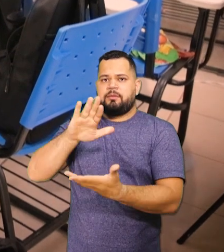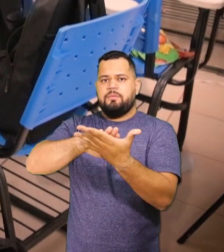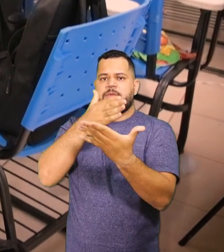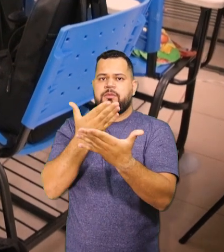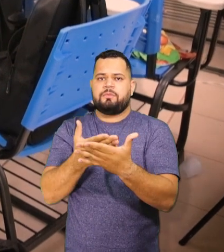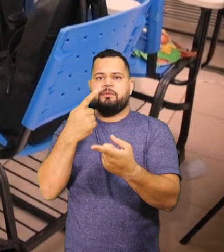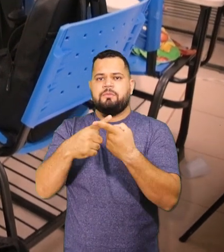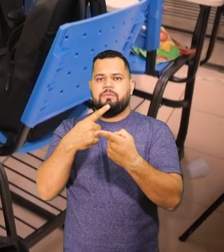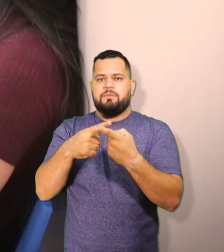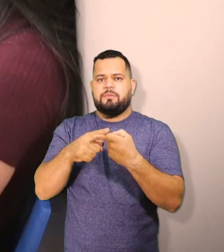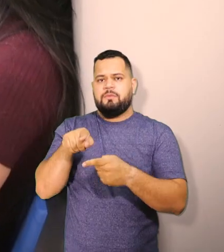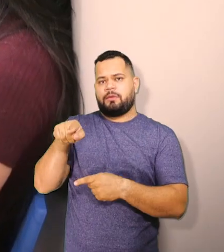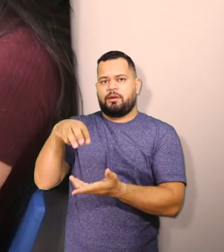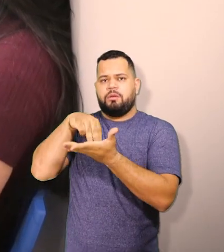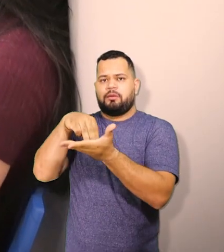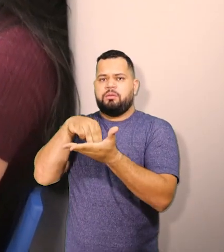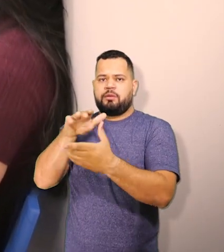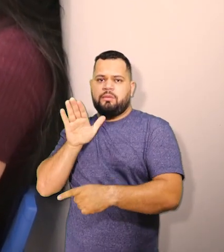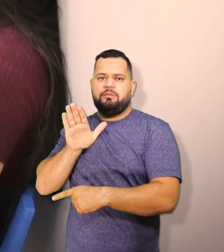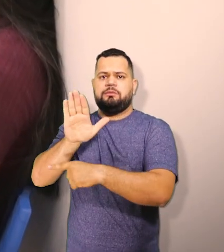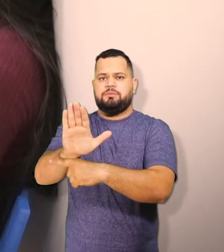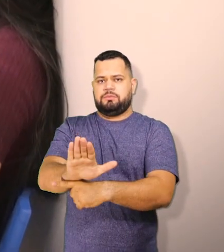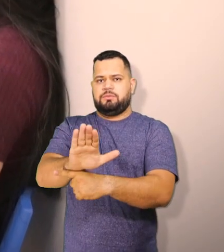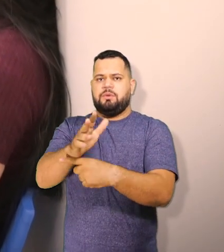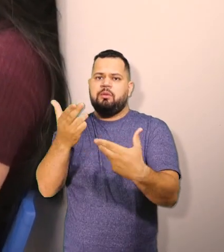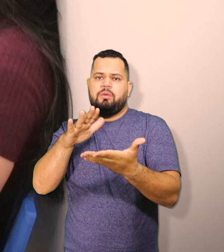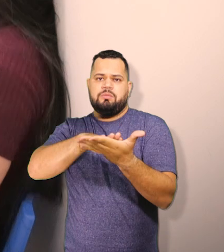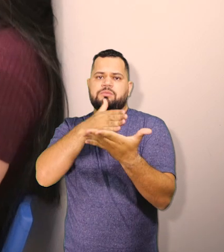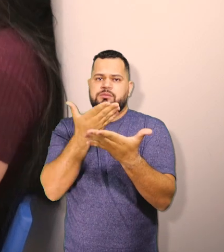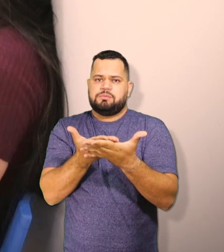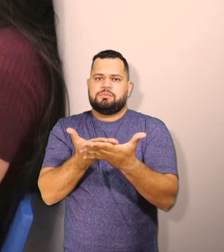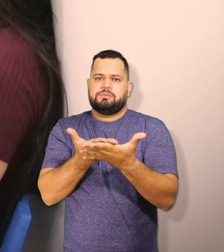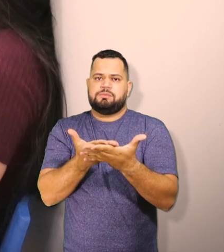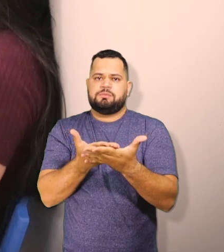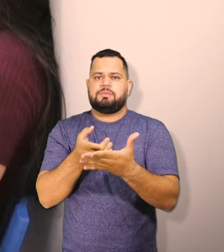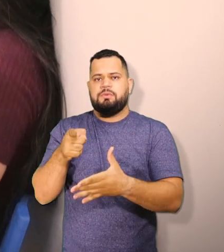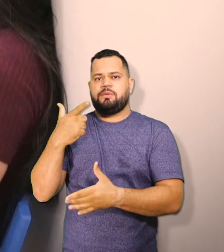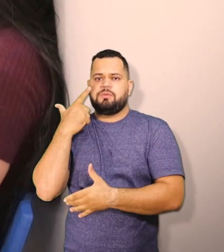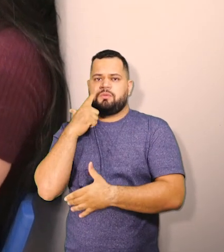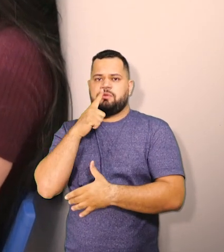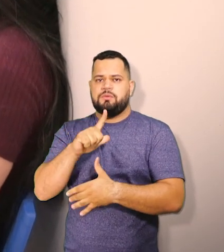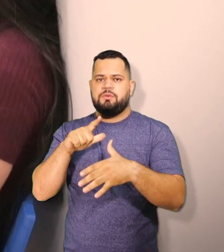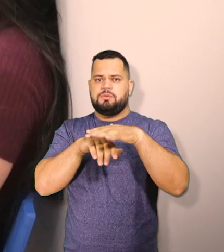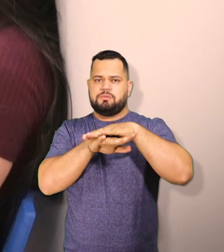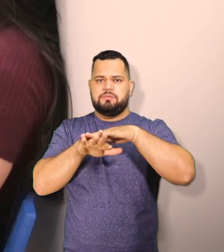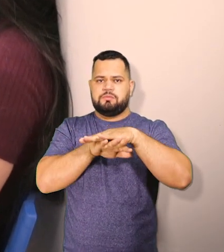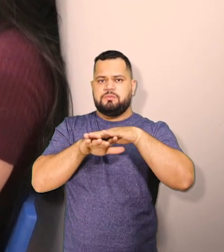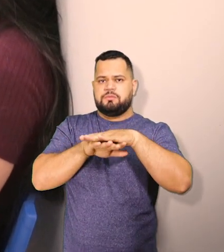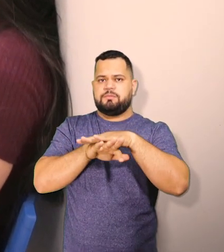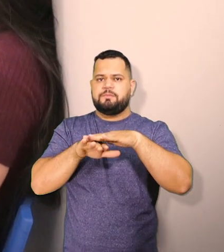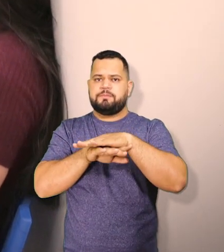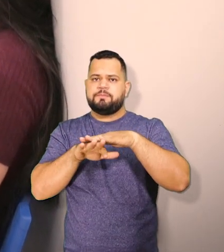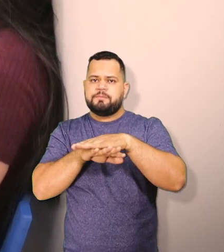porque a monitora faria o papel de intérprete com o trabalho para que ela pudesse fazer a Libra estátil,